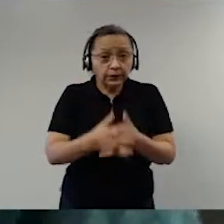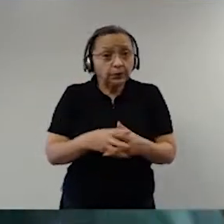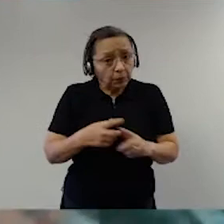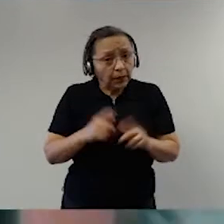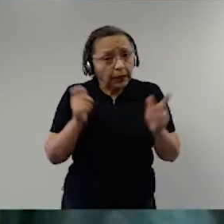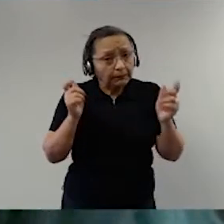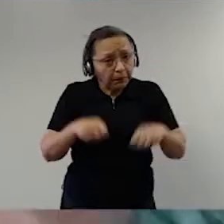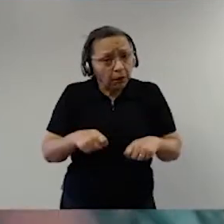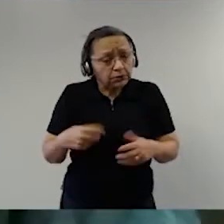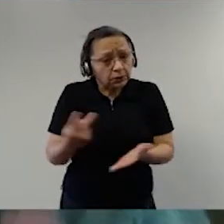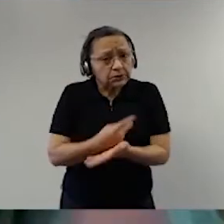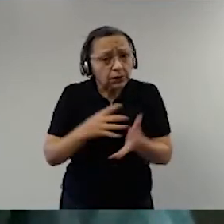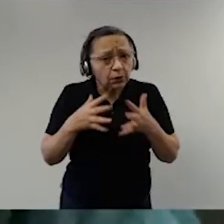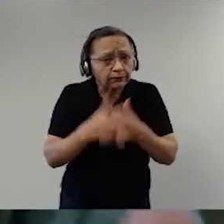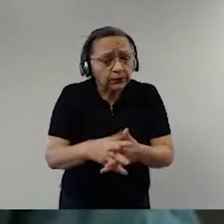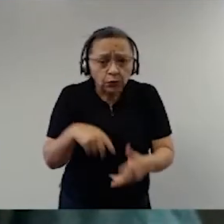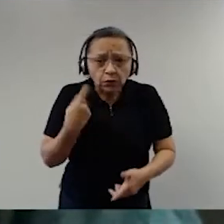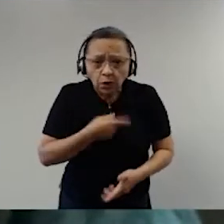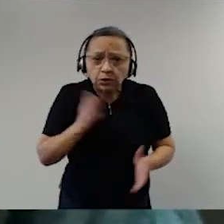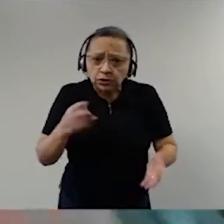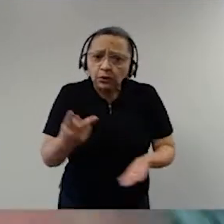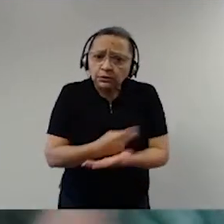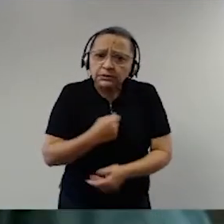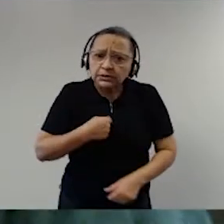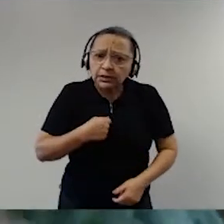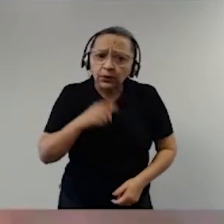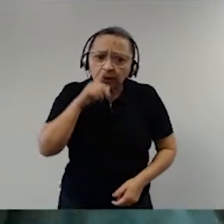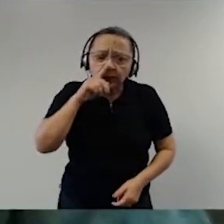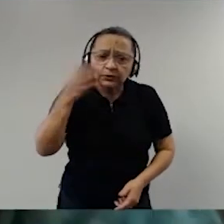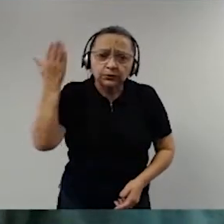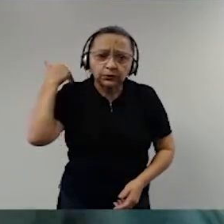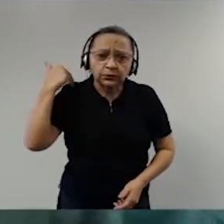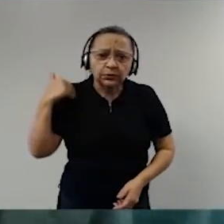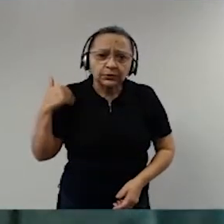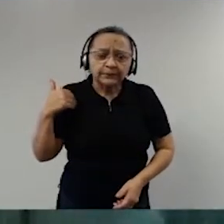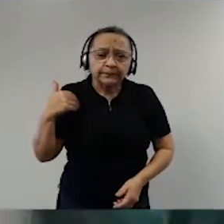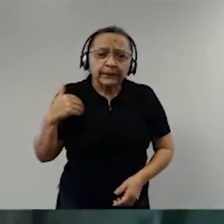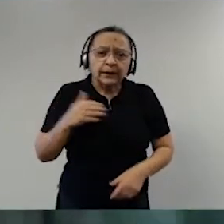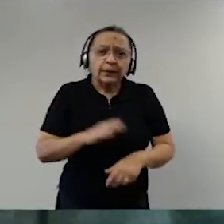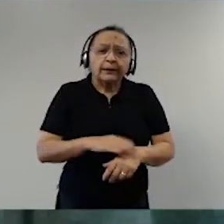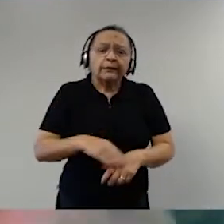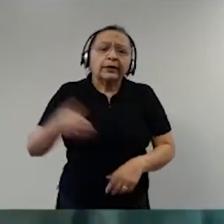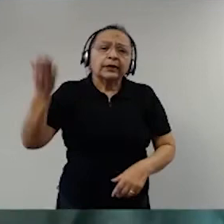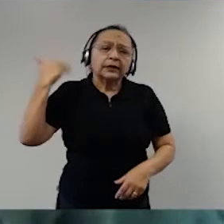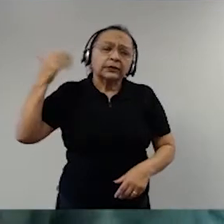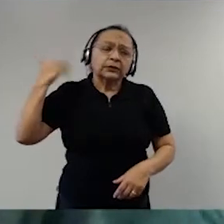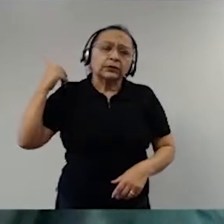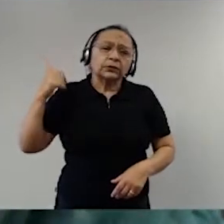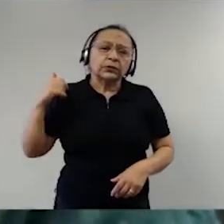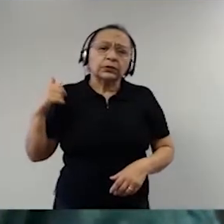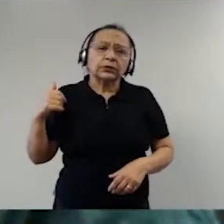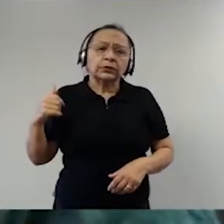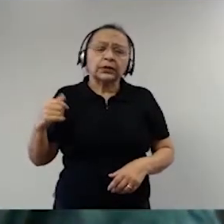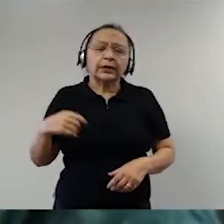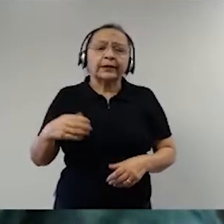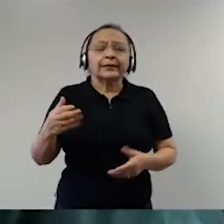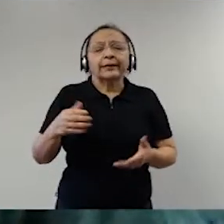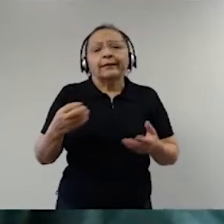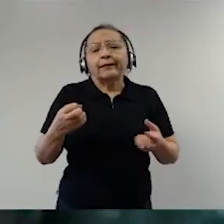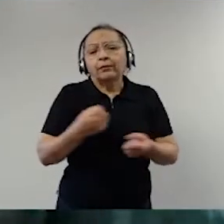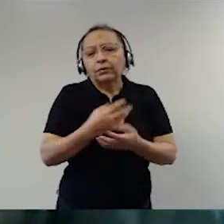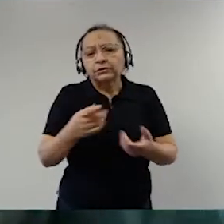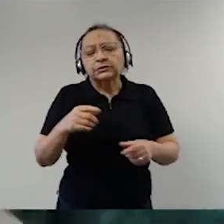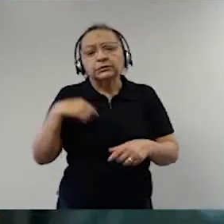Nós já corremos riscos disso quando a prisão do senador deu cídio, quando a prisão do senador do deputado,